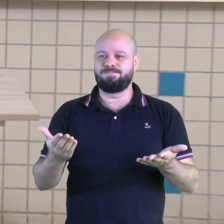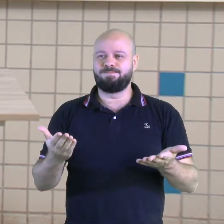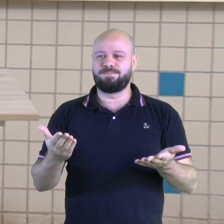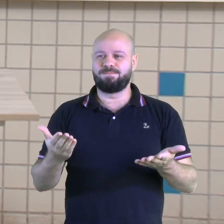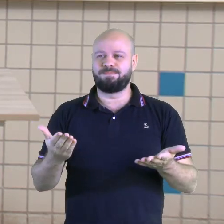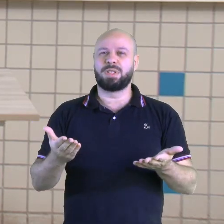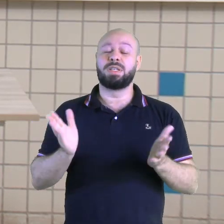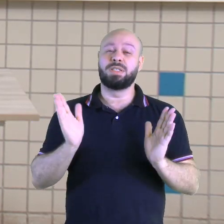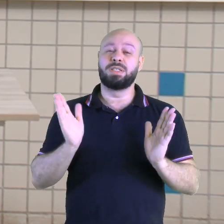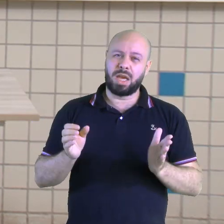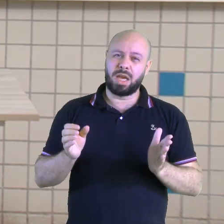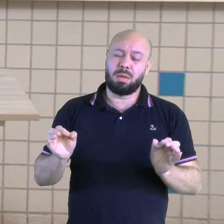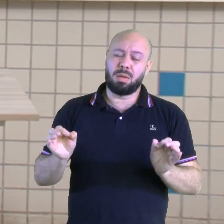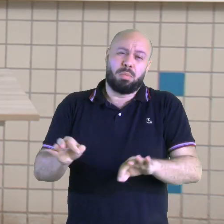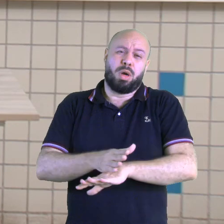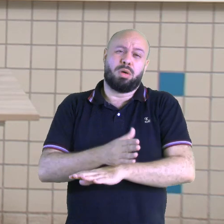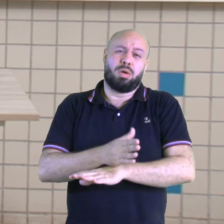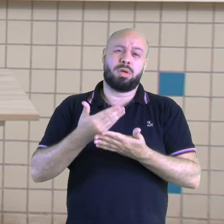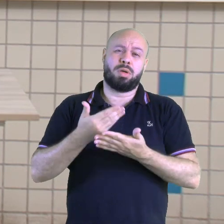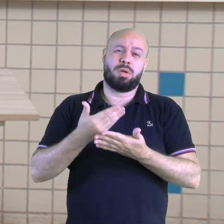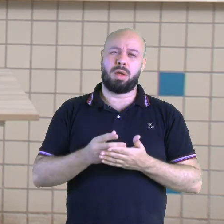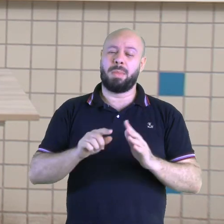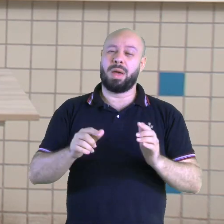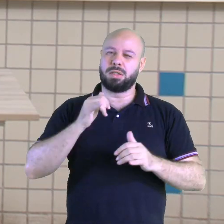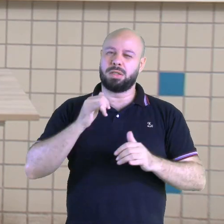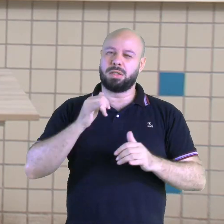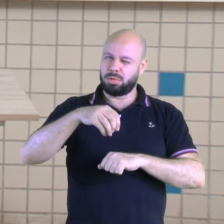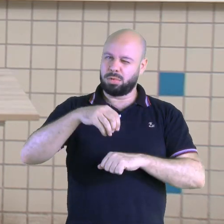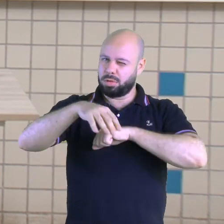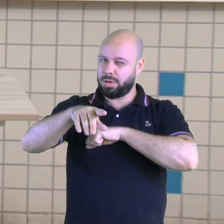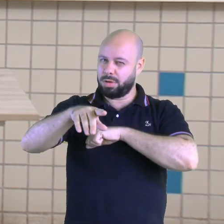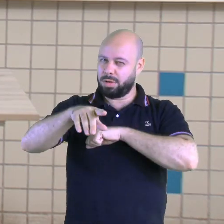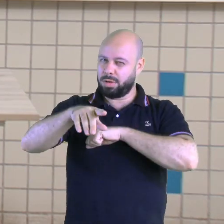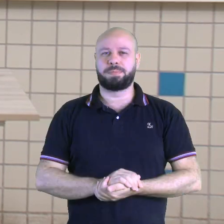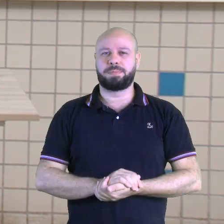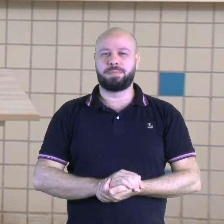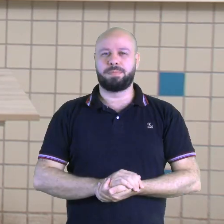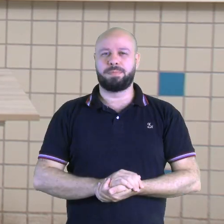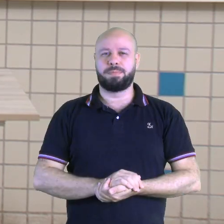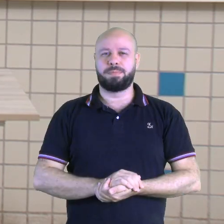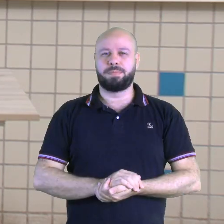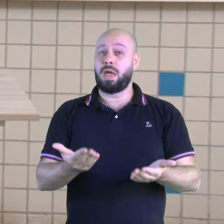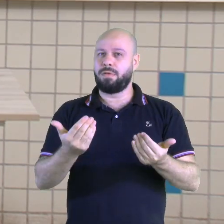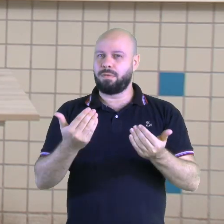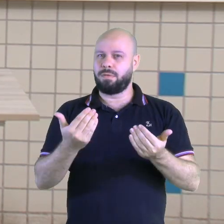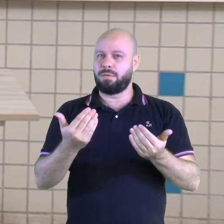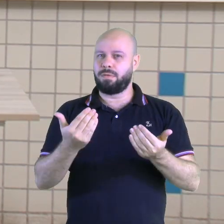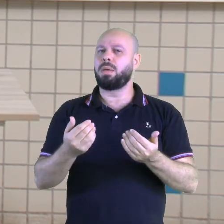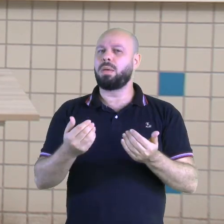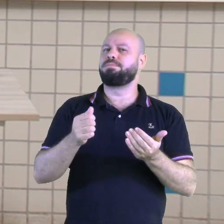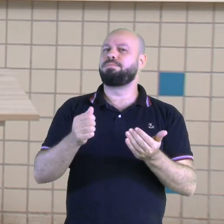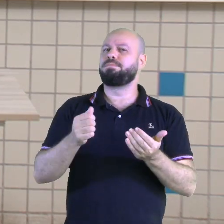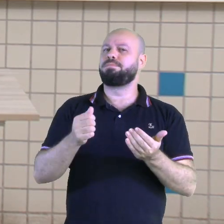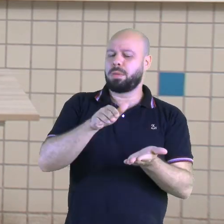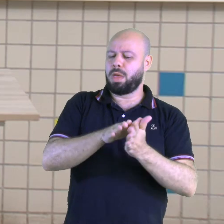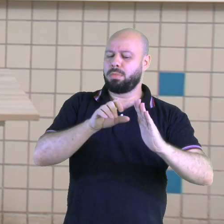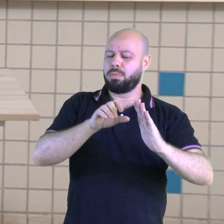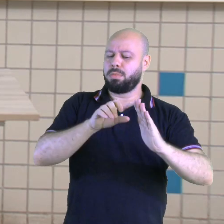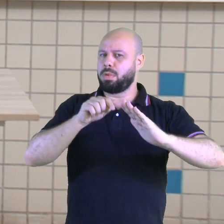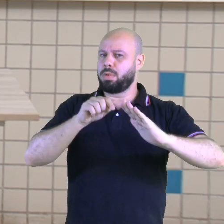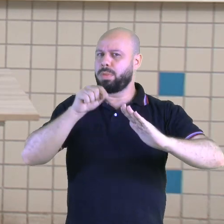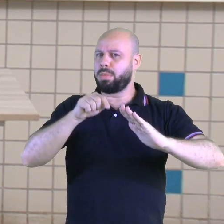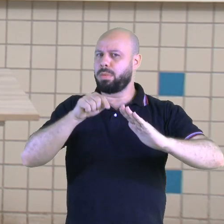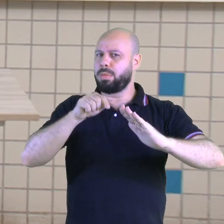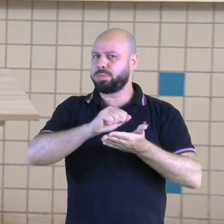estamos finalizando essa aula, mas antes disso eu quero deixar um recadinho para vocês. Vamos lá na plataforma, fazer as atividades do